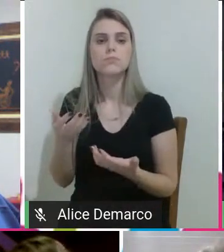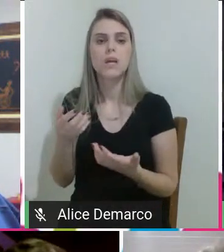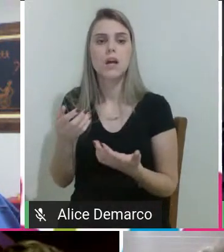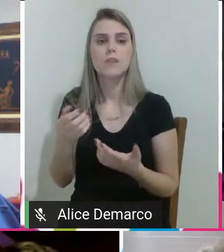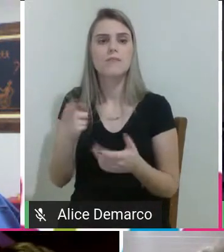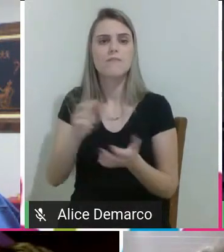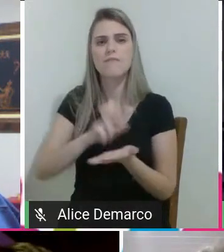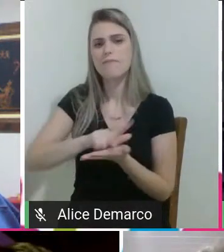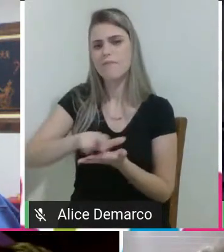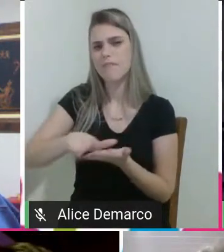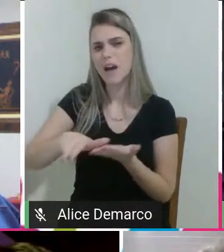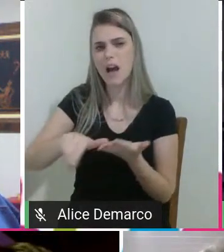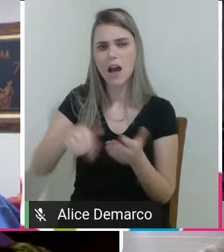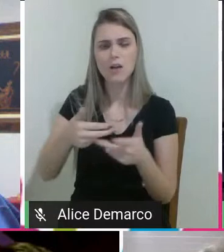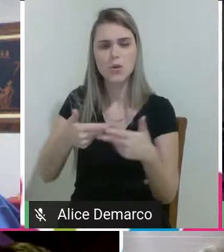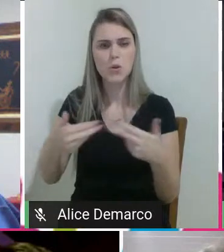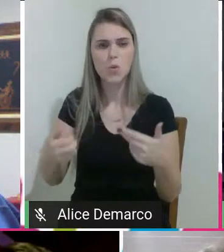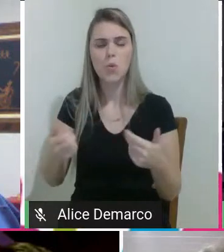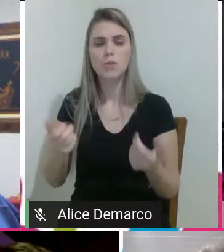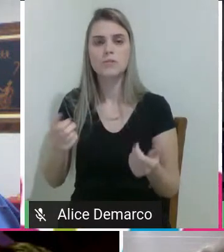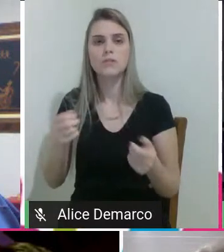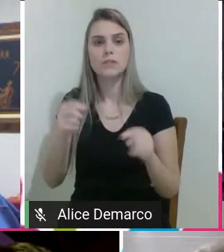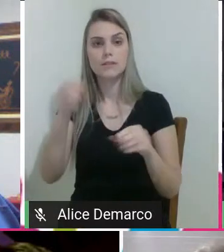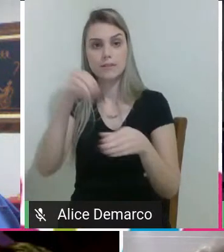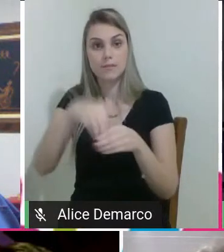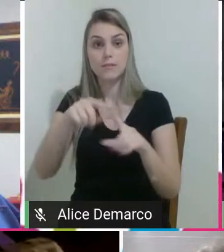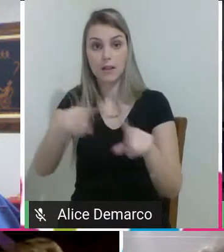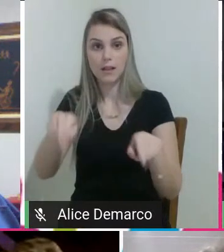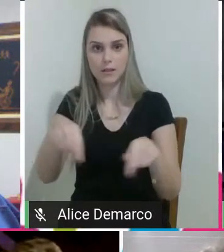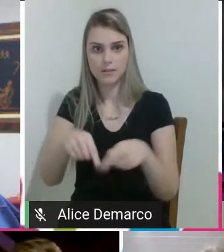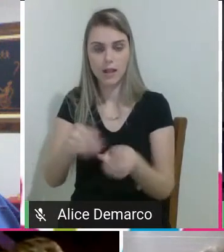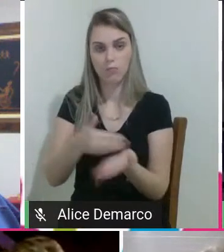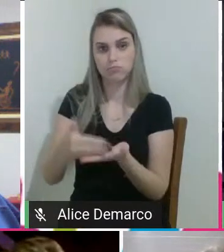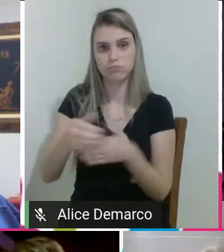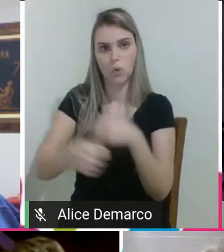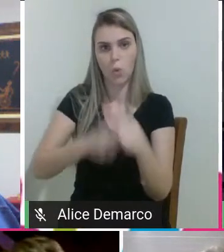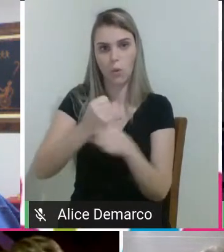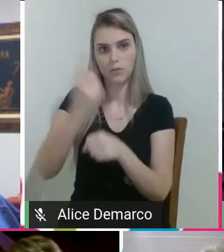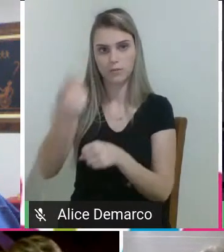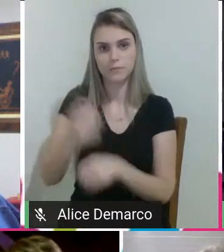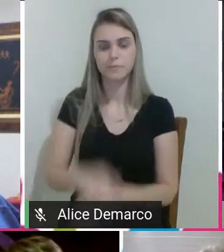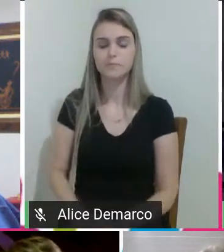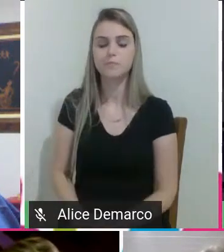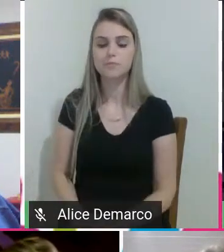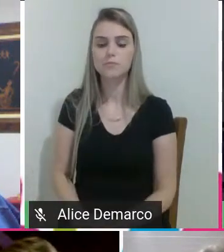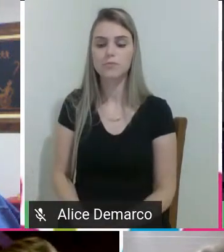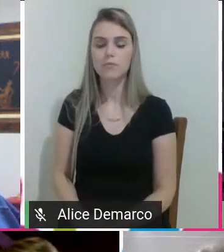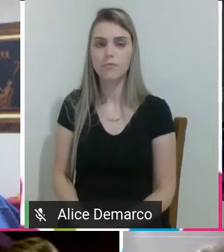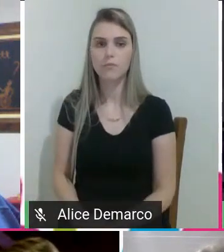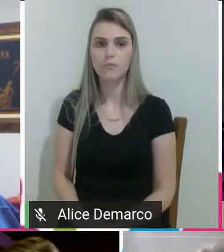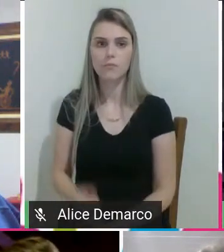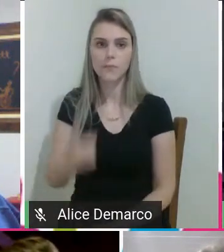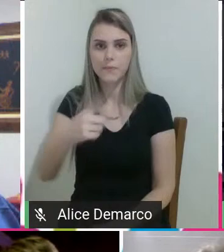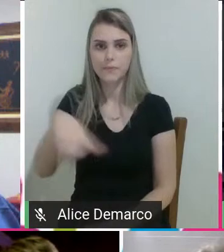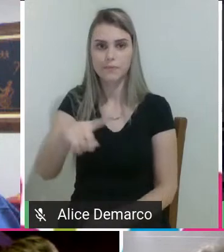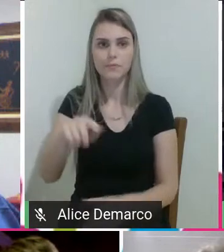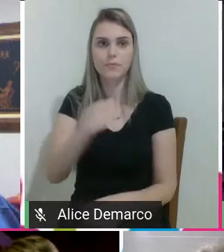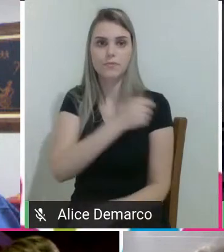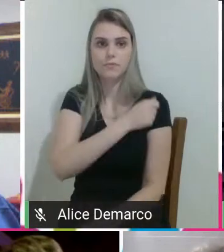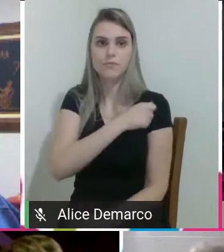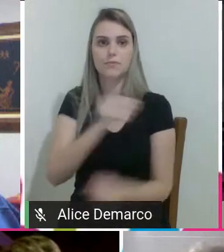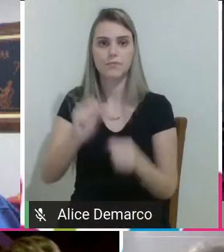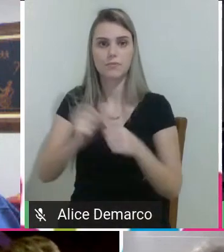ele, provavelmente a partir do ano que vem. Voltando a falar um pouquinho dos estudantes, então, eles estão fazendo esses trabalhos, já estão no